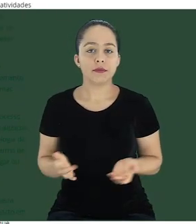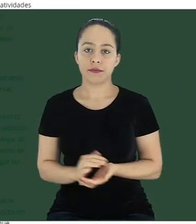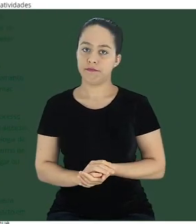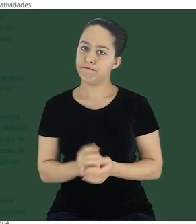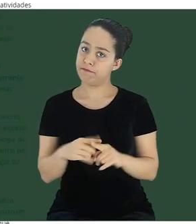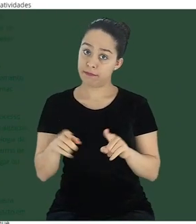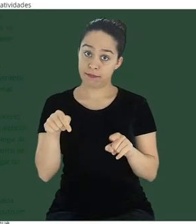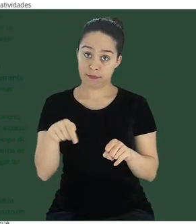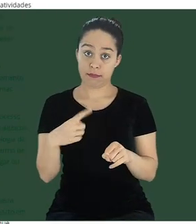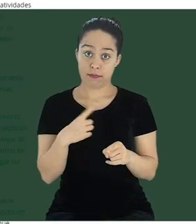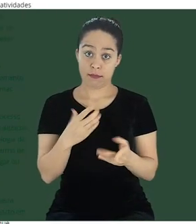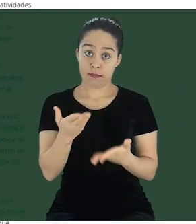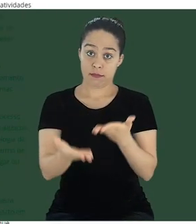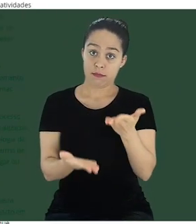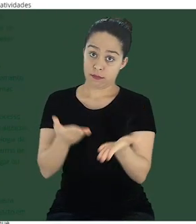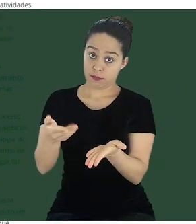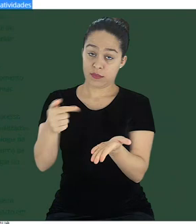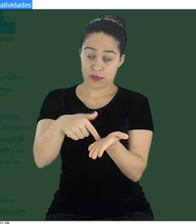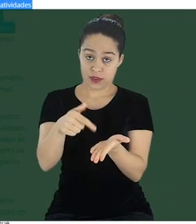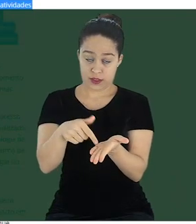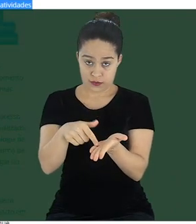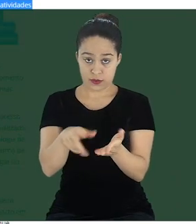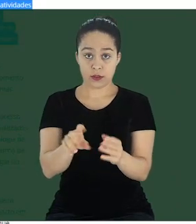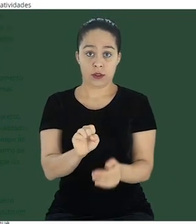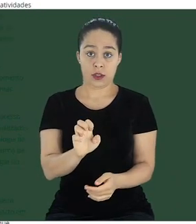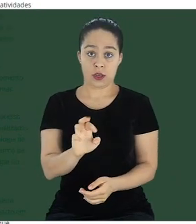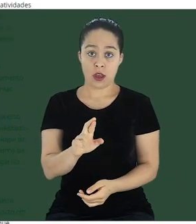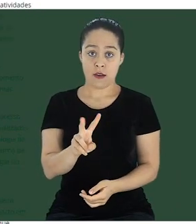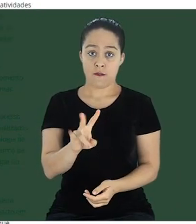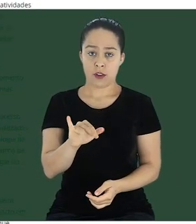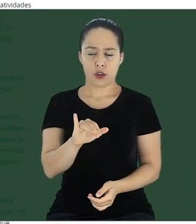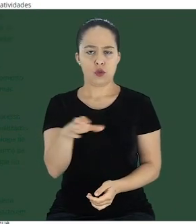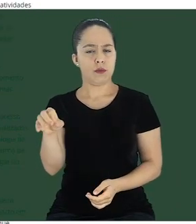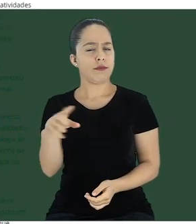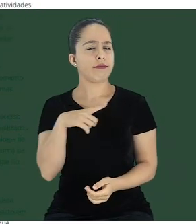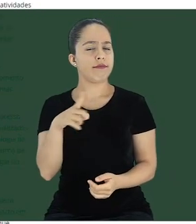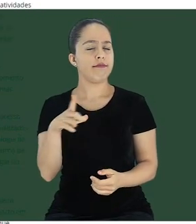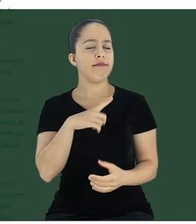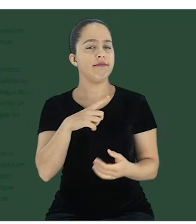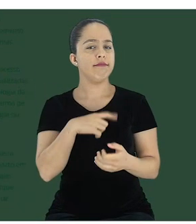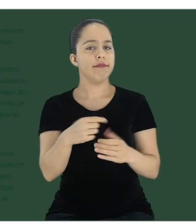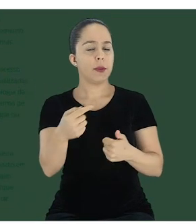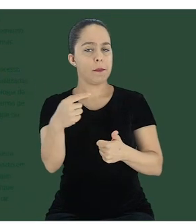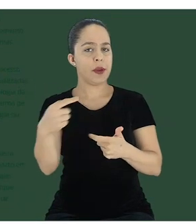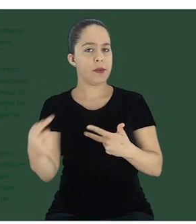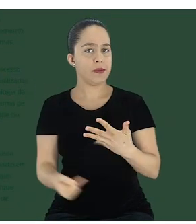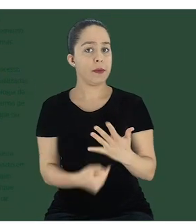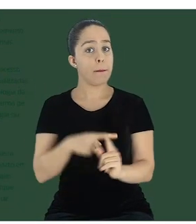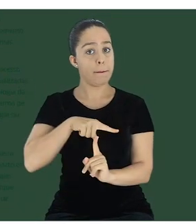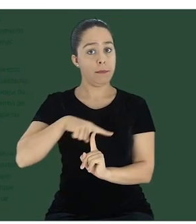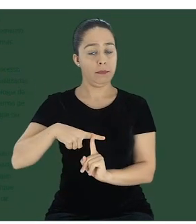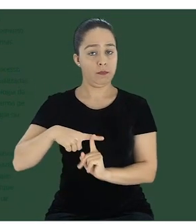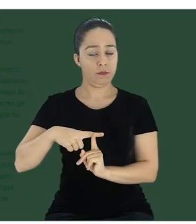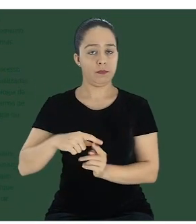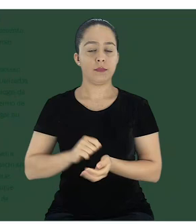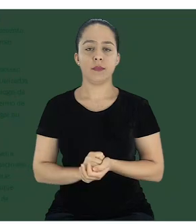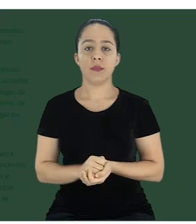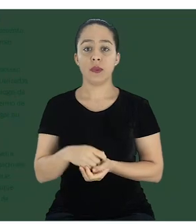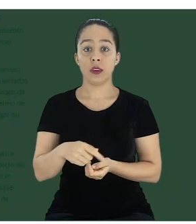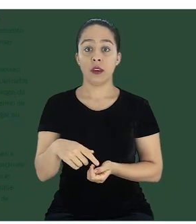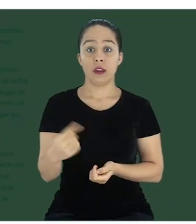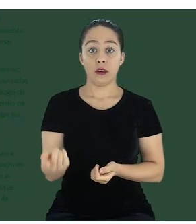serviço vocês tem várias vantagens, digamos assim. Você pode ter armazenamento